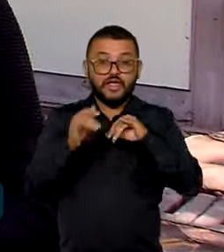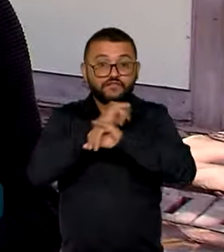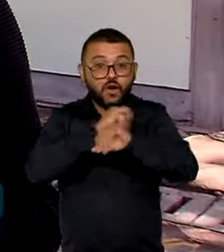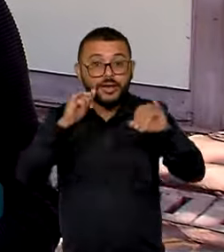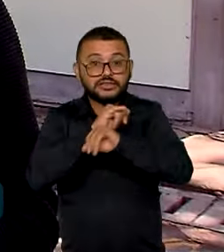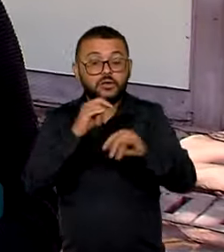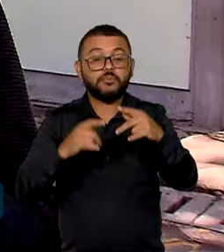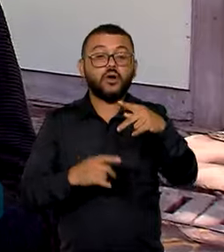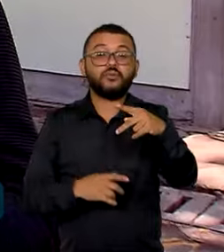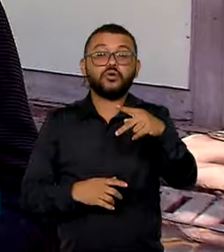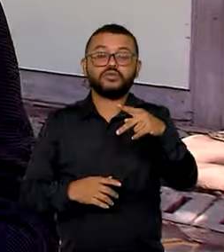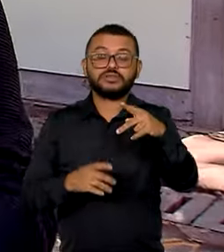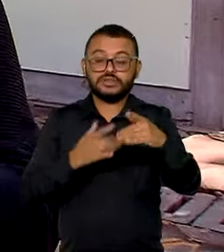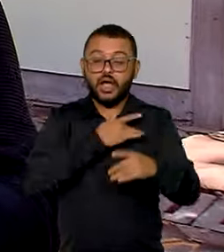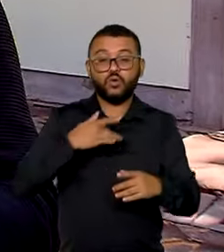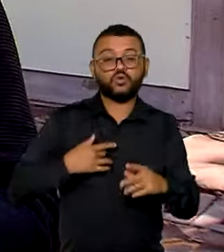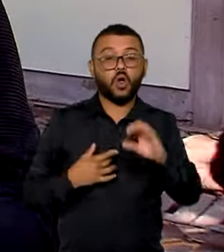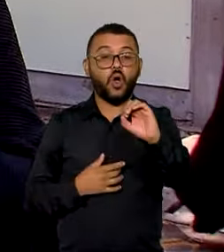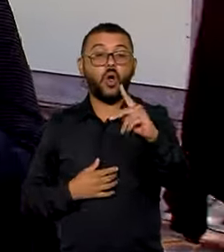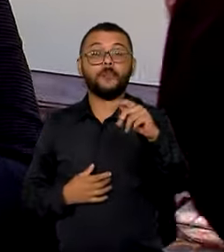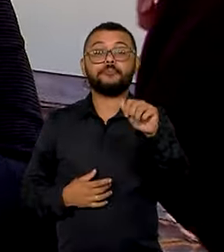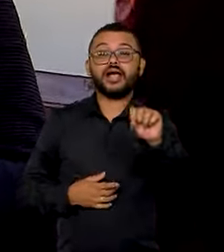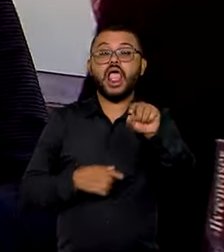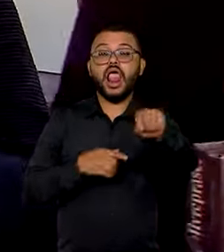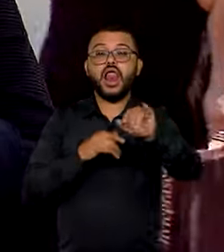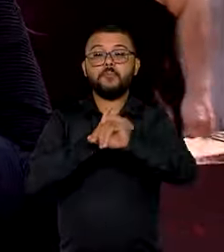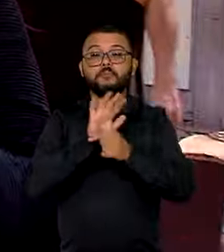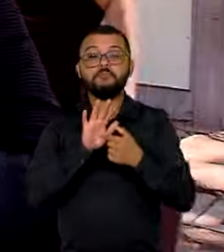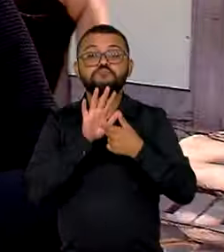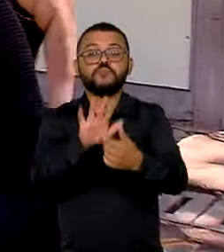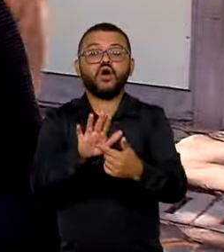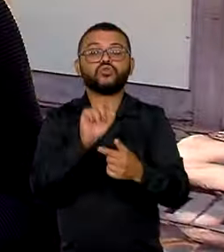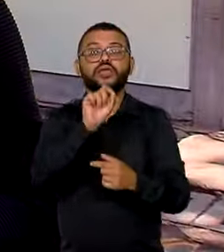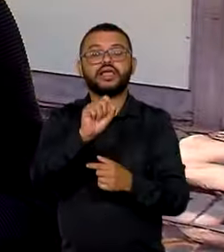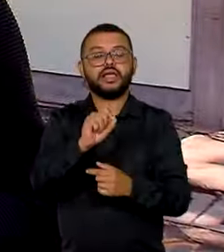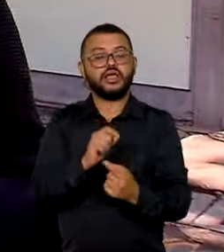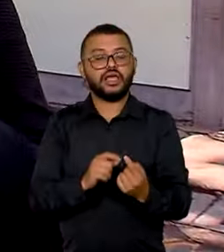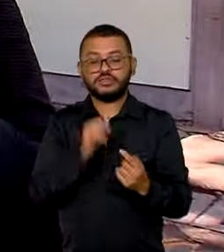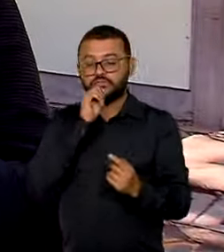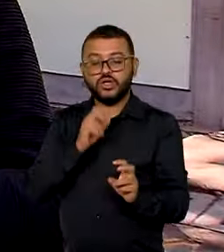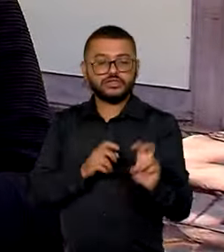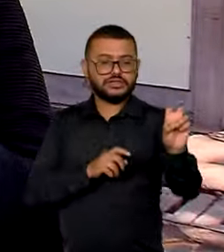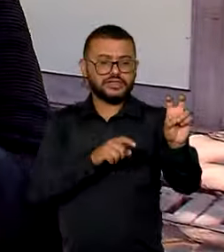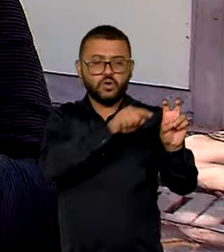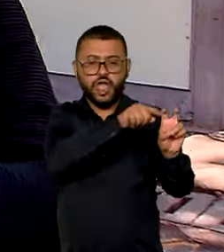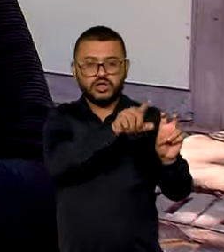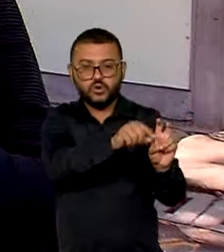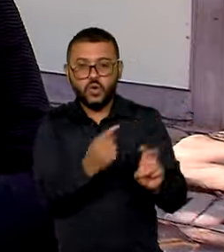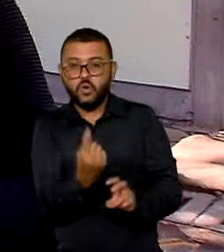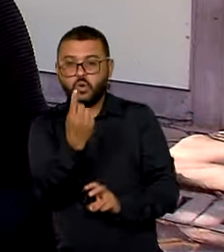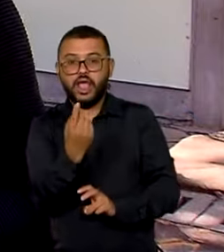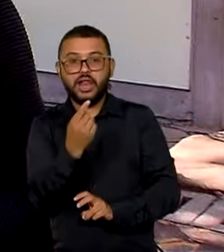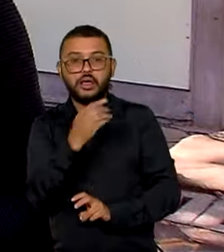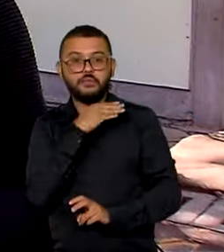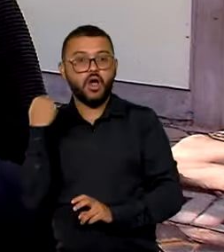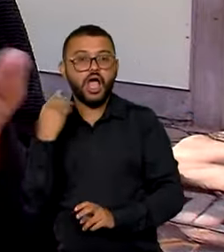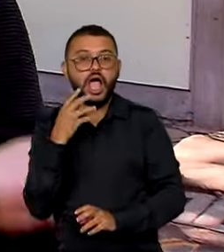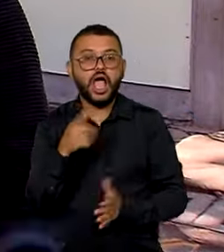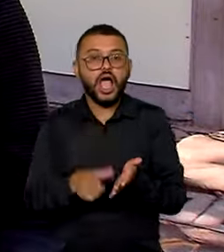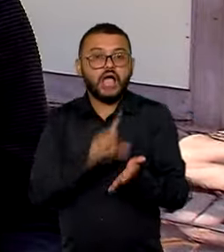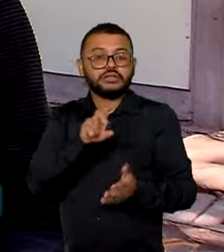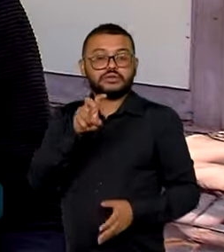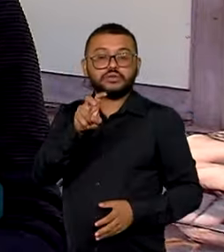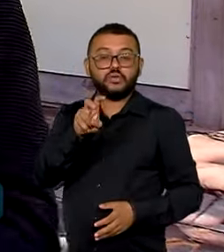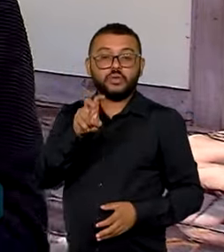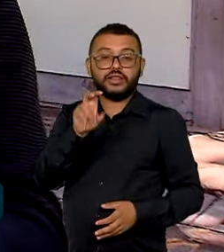Pan-Americana da Saúde OPAS apontam que um em cada cinco homens morrem antes de 50 anos, com